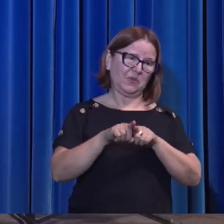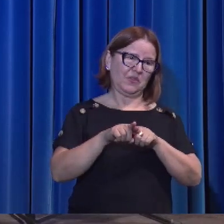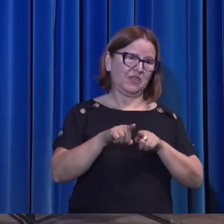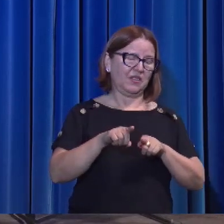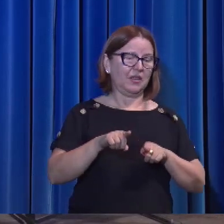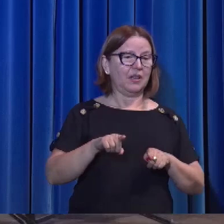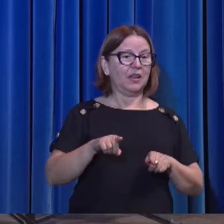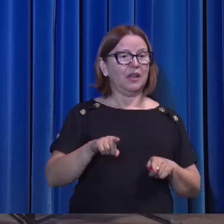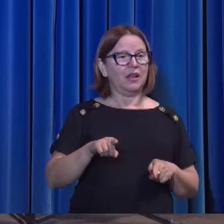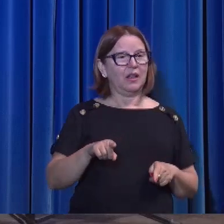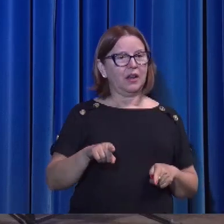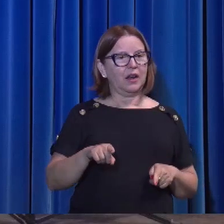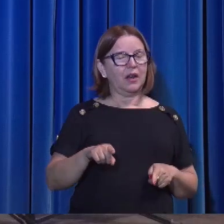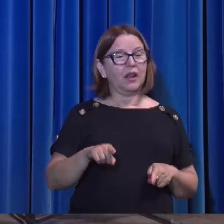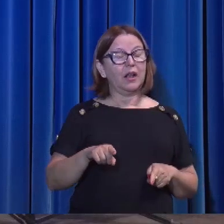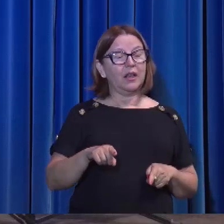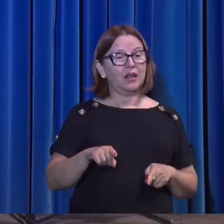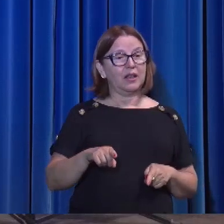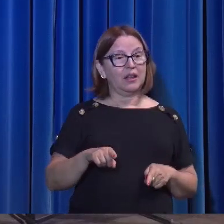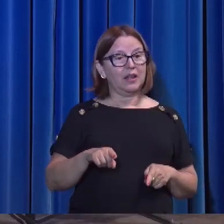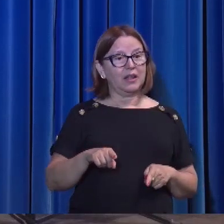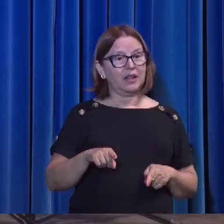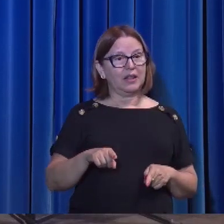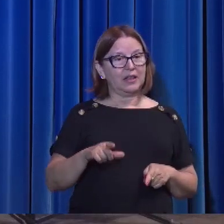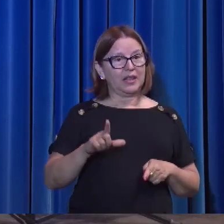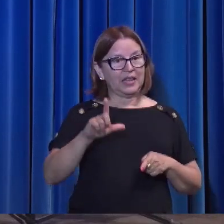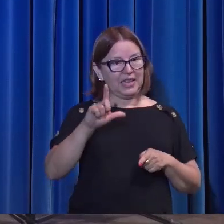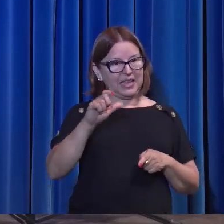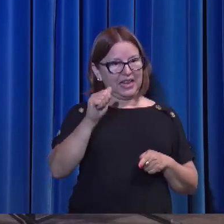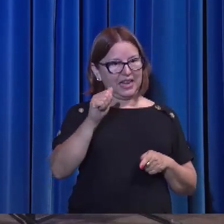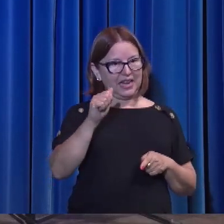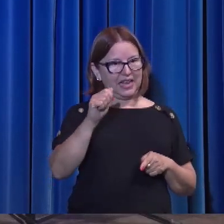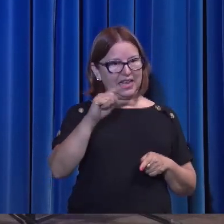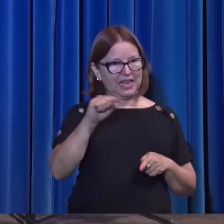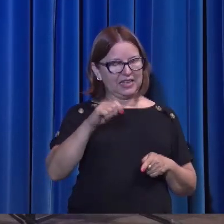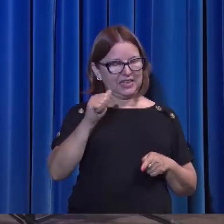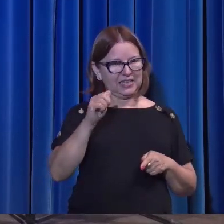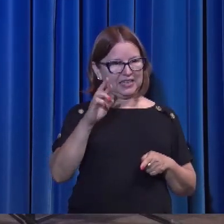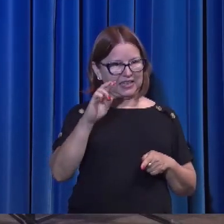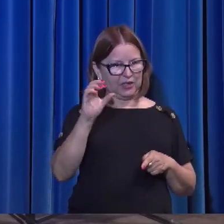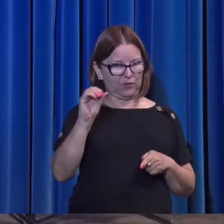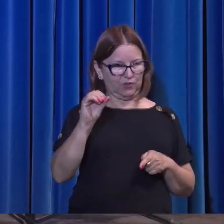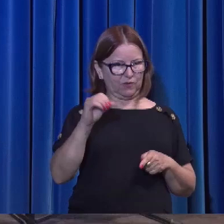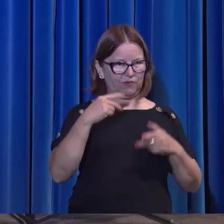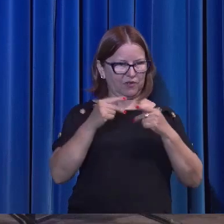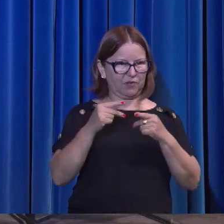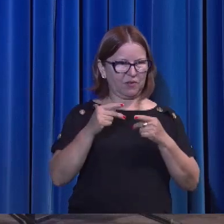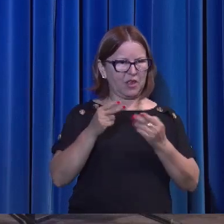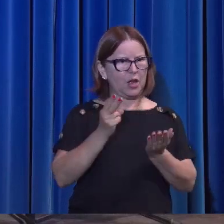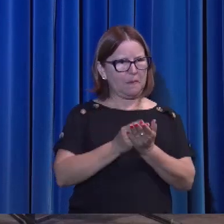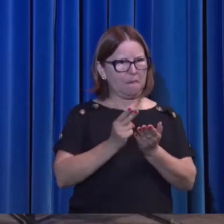ainda que um morto ressuscitasse. Eles não iriam crer.